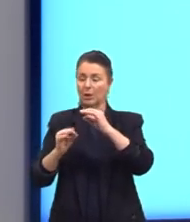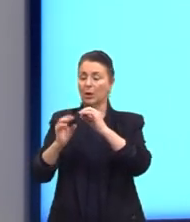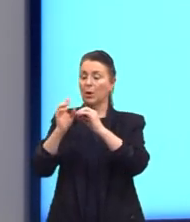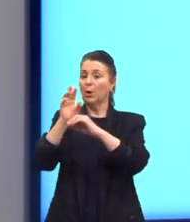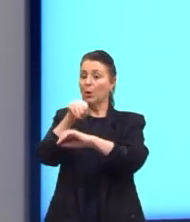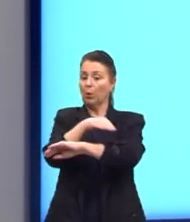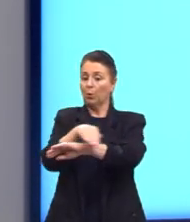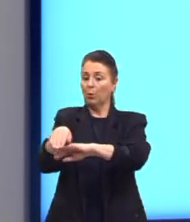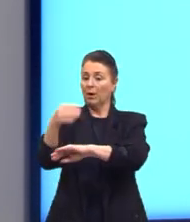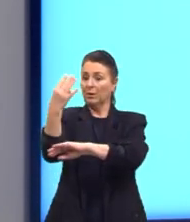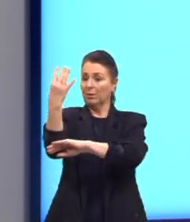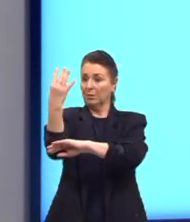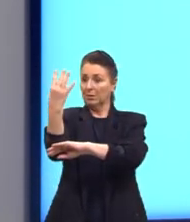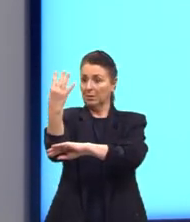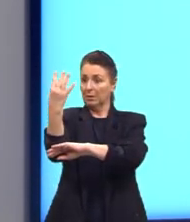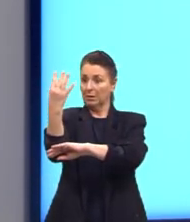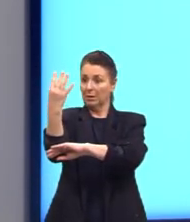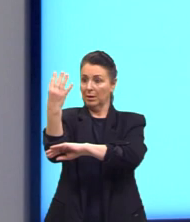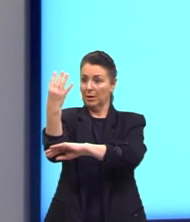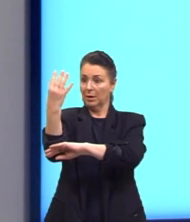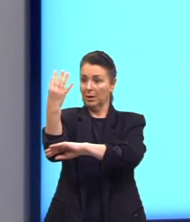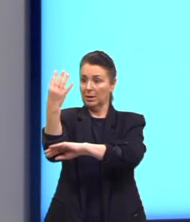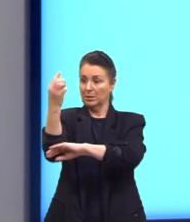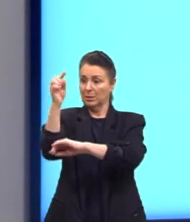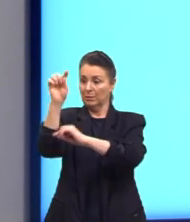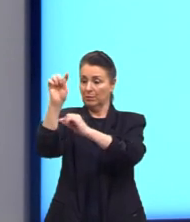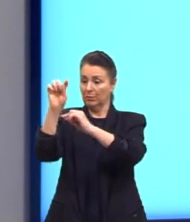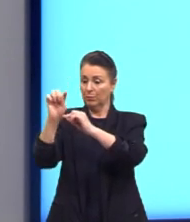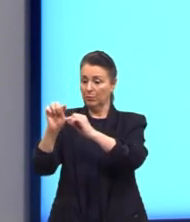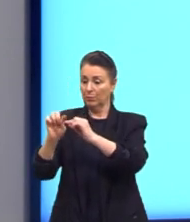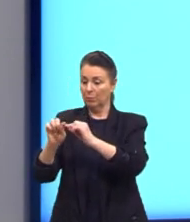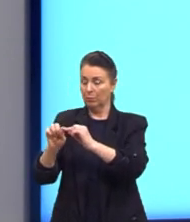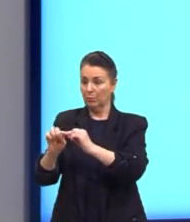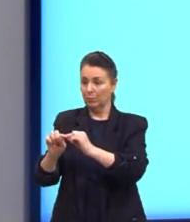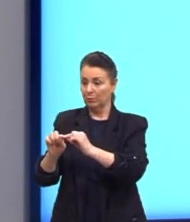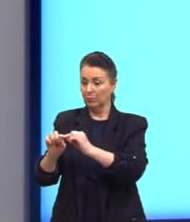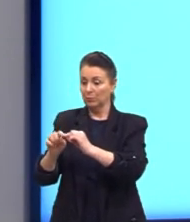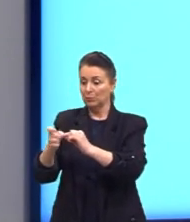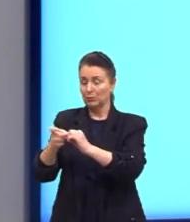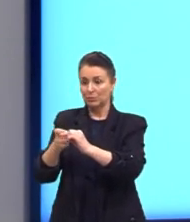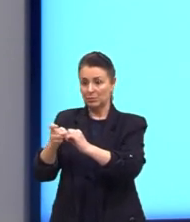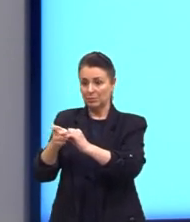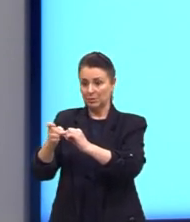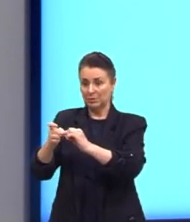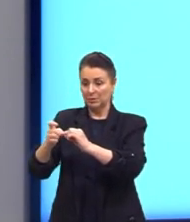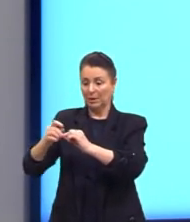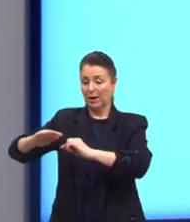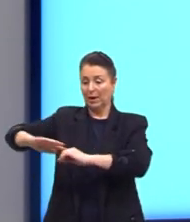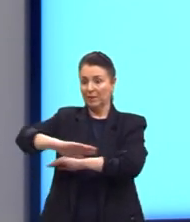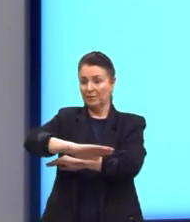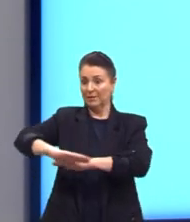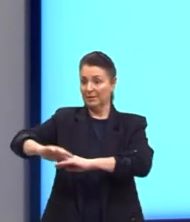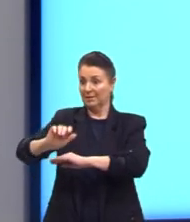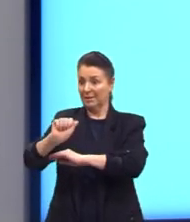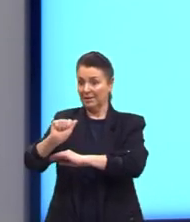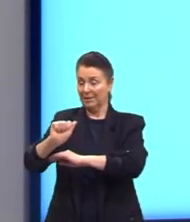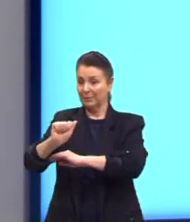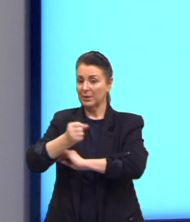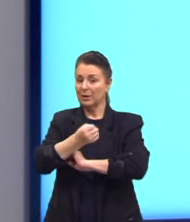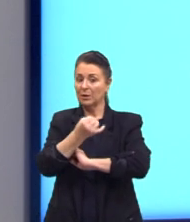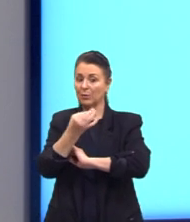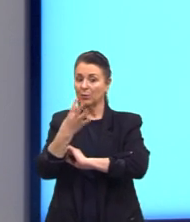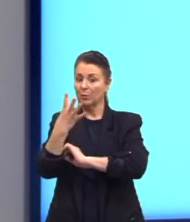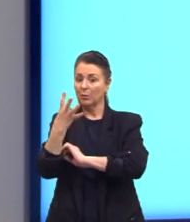3, eu localizei o ponto que ficaria sobre o eixo X, ou sobre a Avenida A, e contei ali